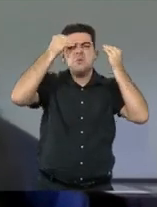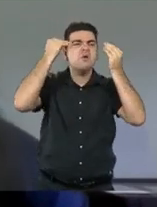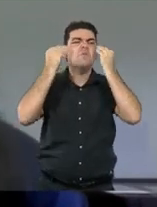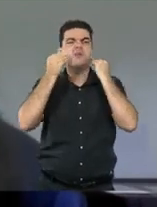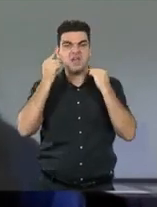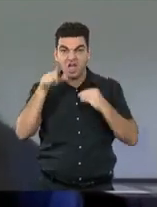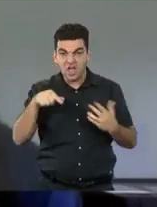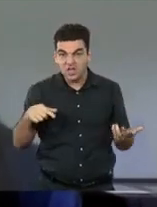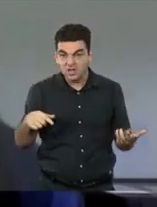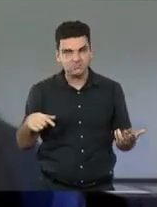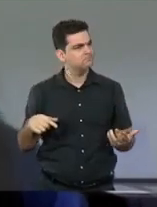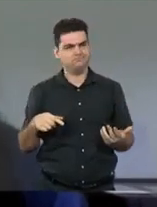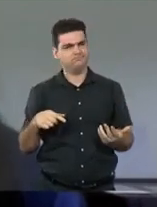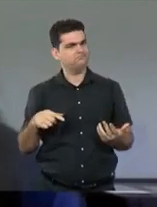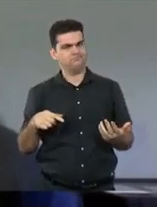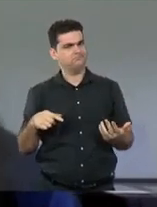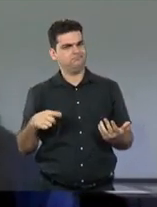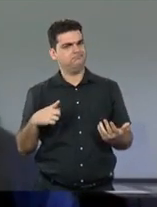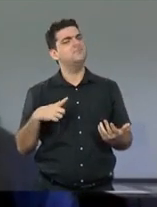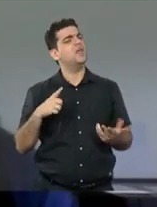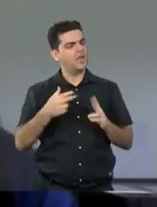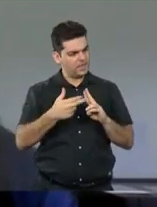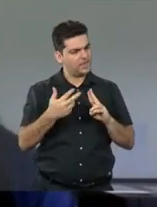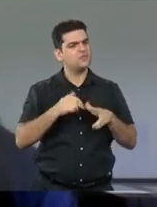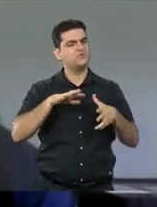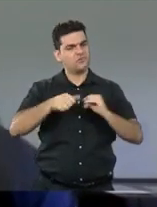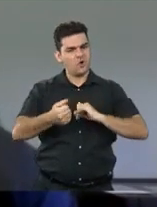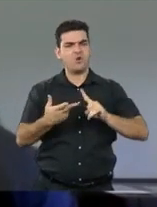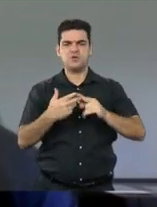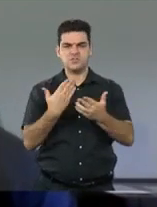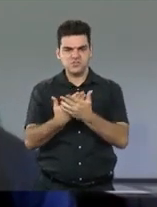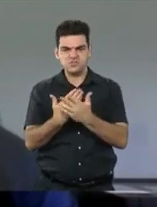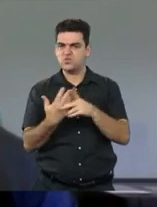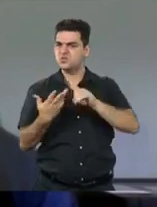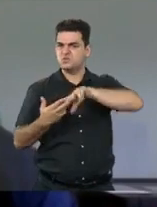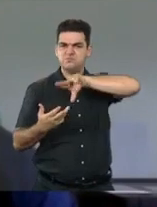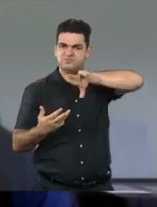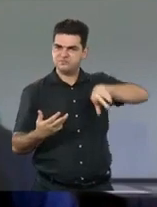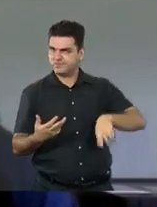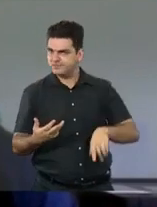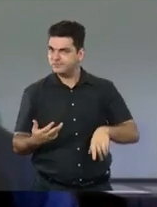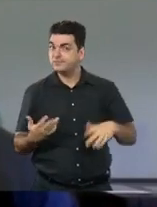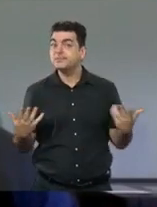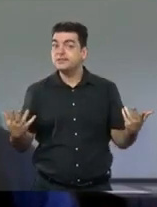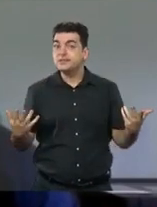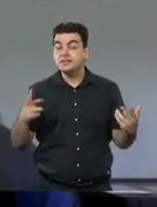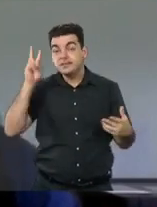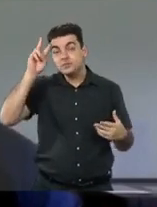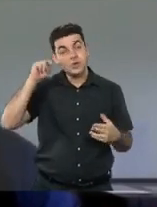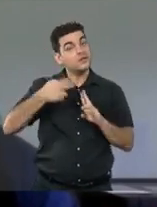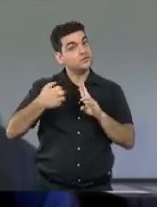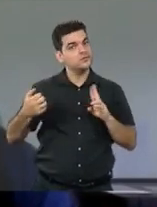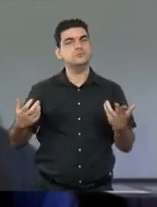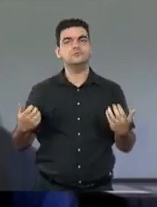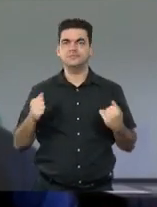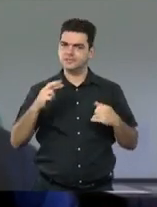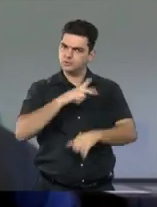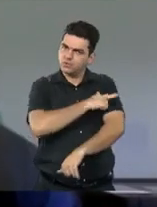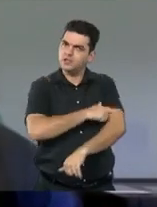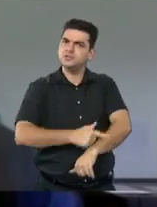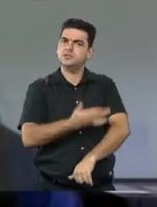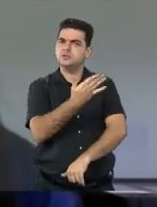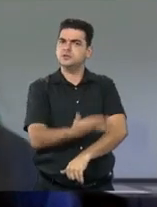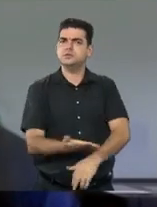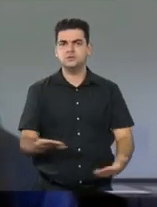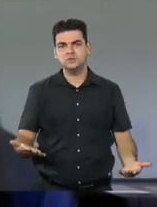indígenas profissionais, tem as mulheres profissionais. Então o que me move toda essa história para reverter um pouco,